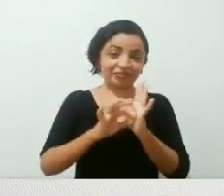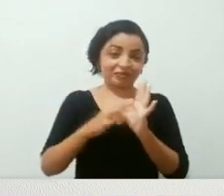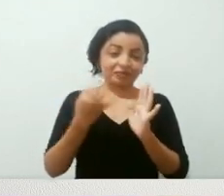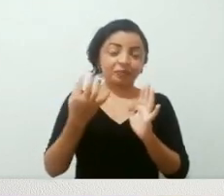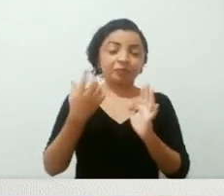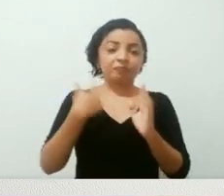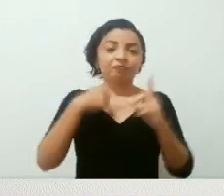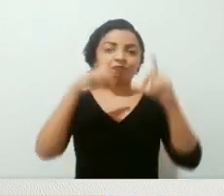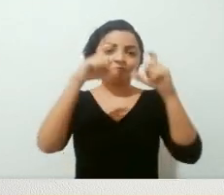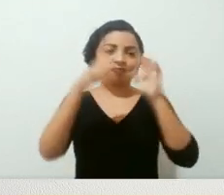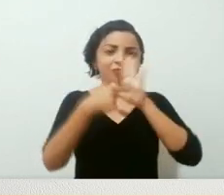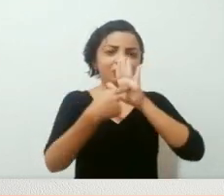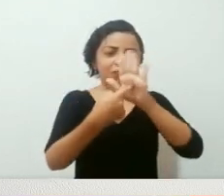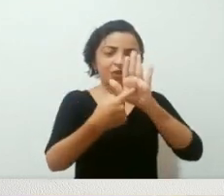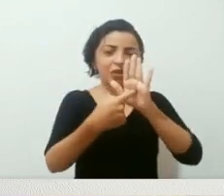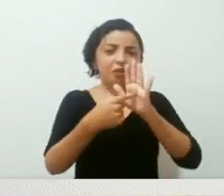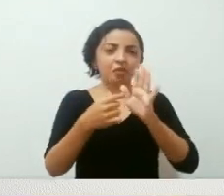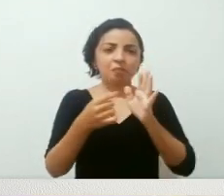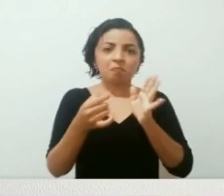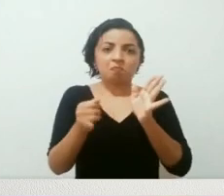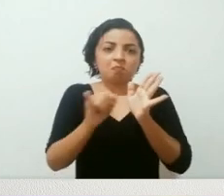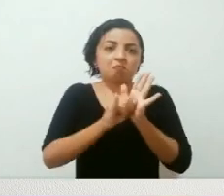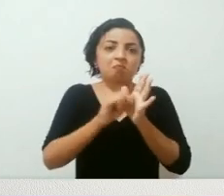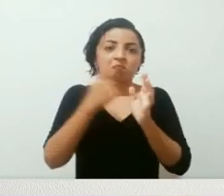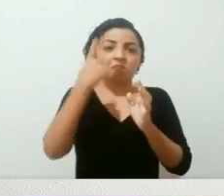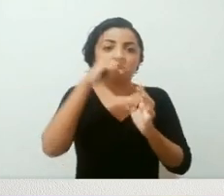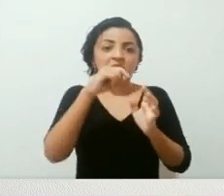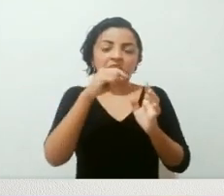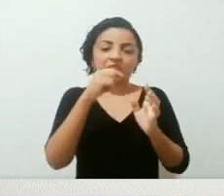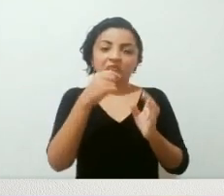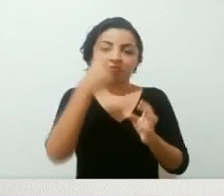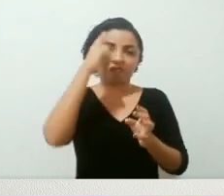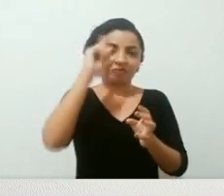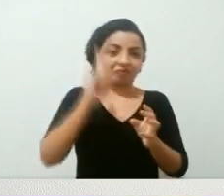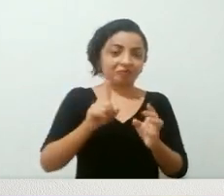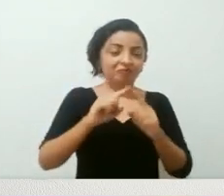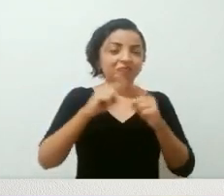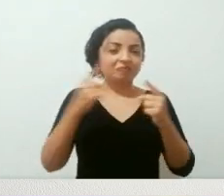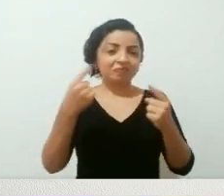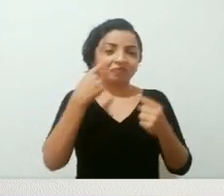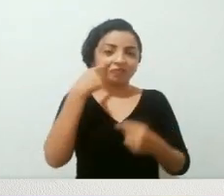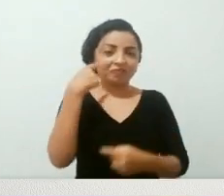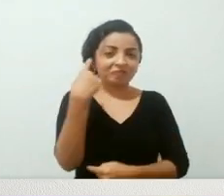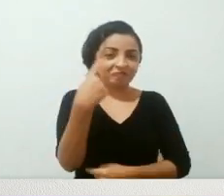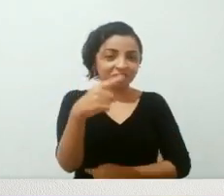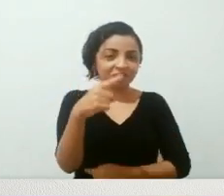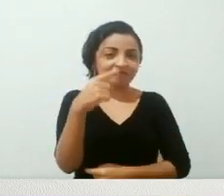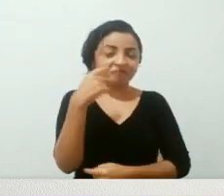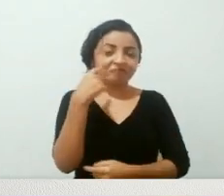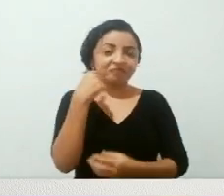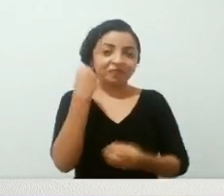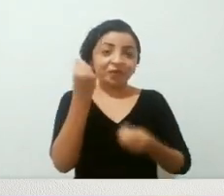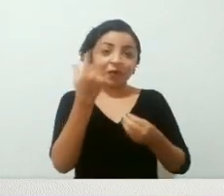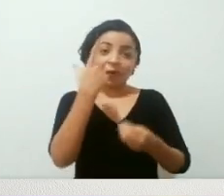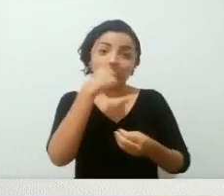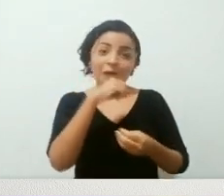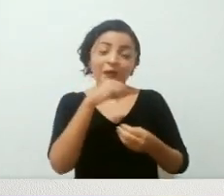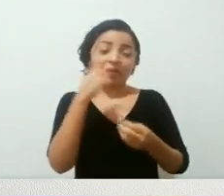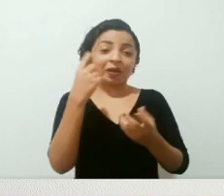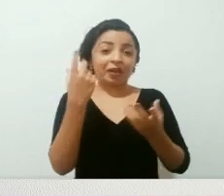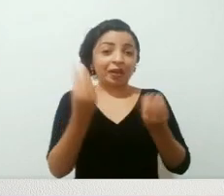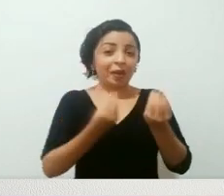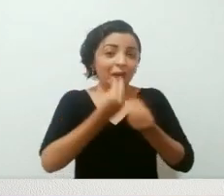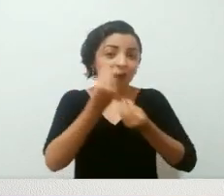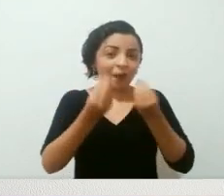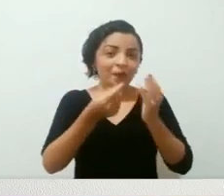a gente não sabe exatamente a real identidade dela. Mas você vai visualizar aí a genialidade,